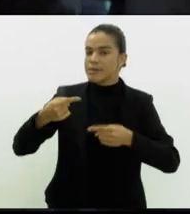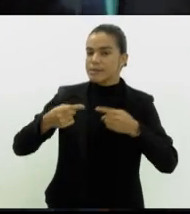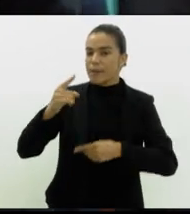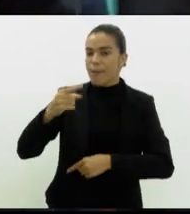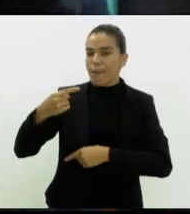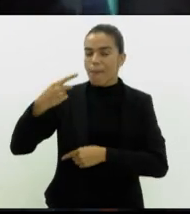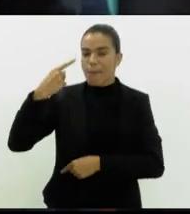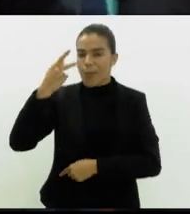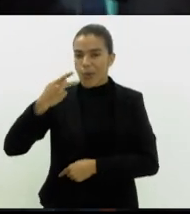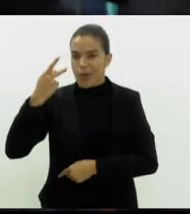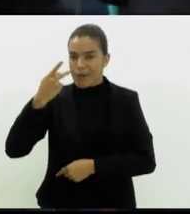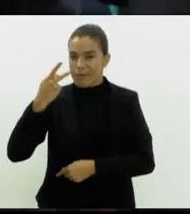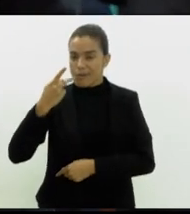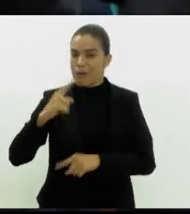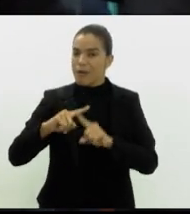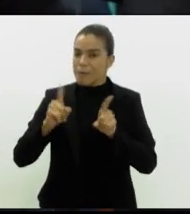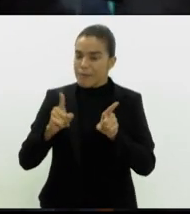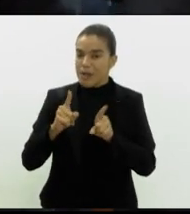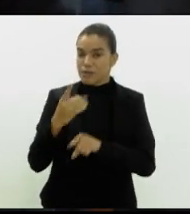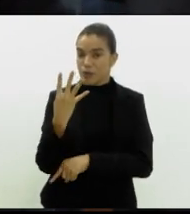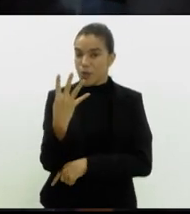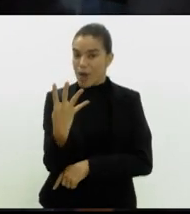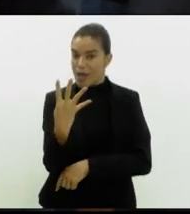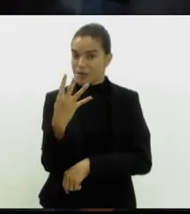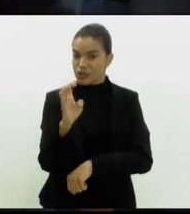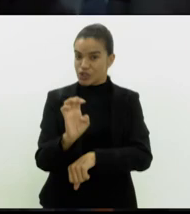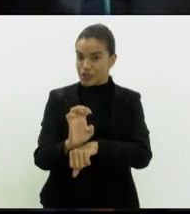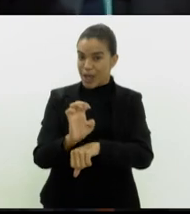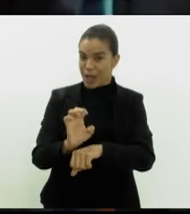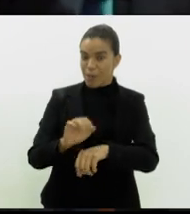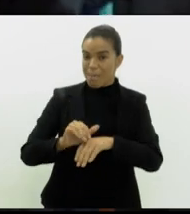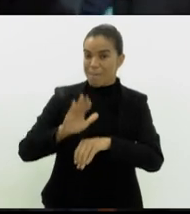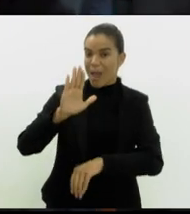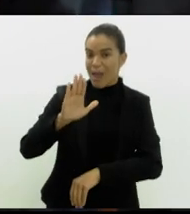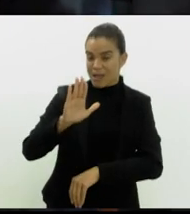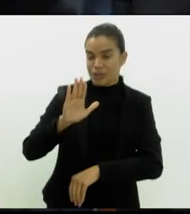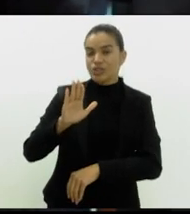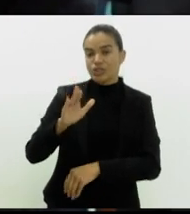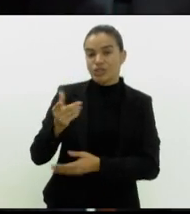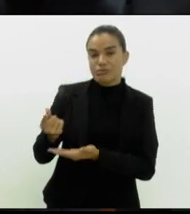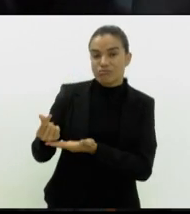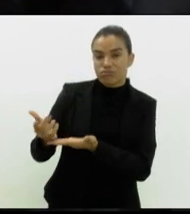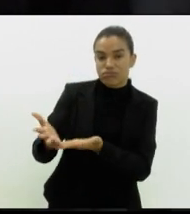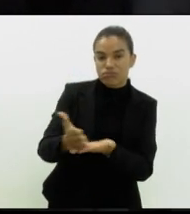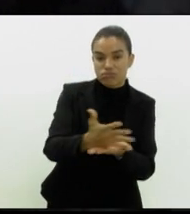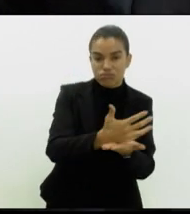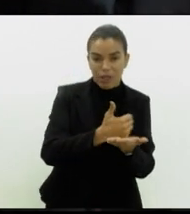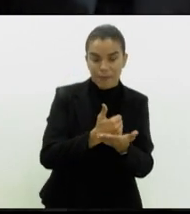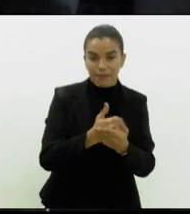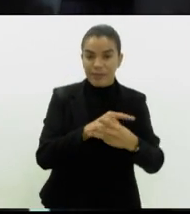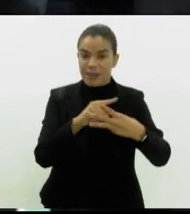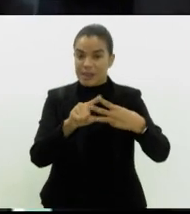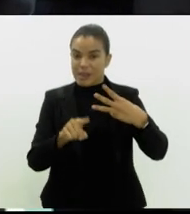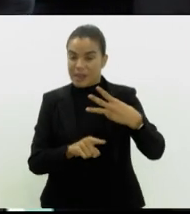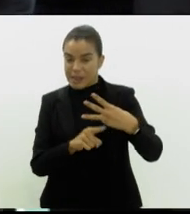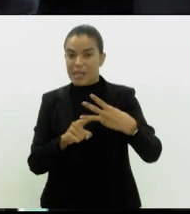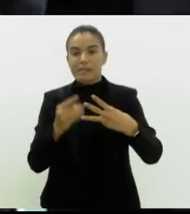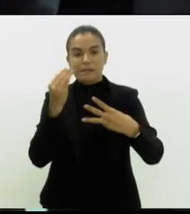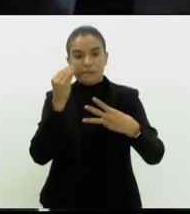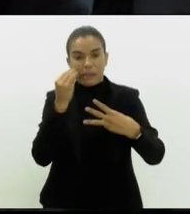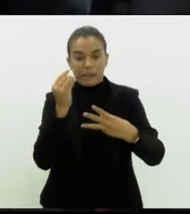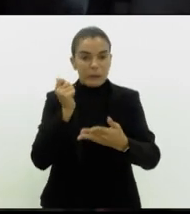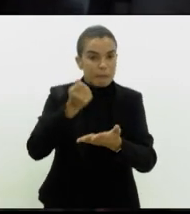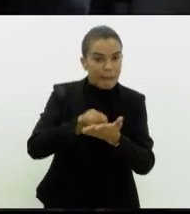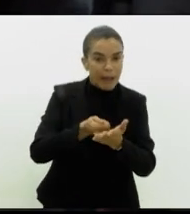situação onde, quatro estados, onde a União arrecada mais dinheiro, três deles estão em regime de recuperação